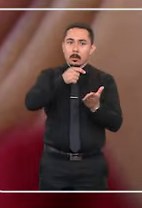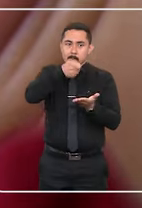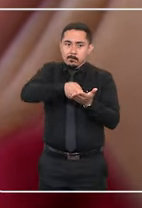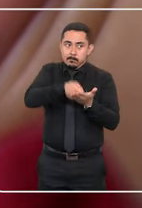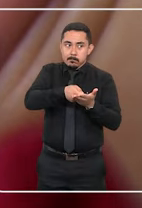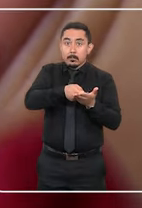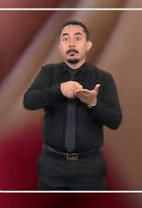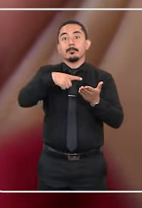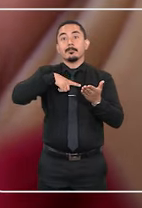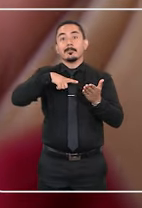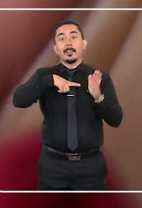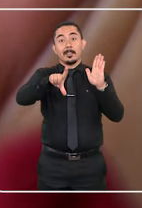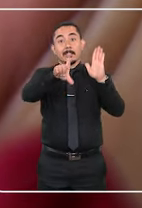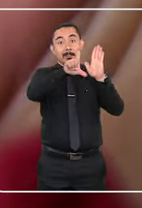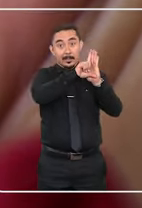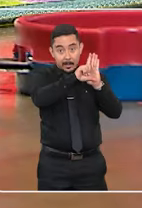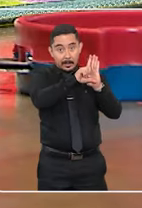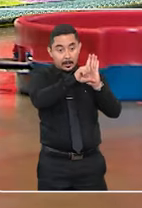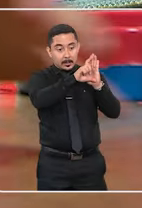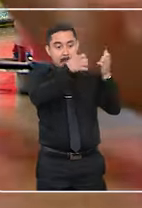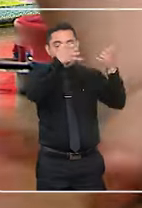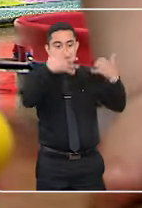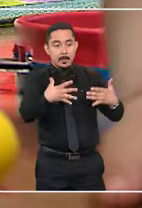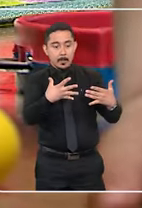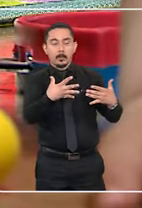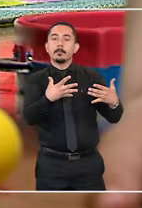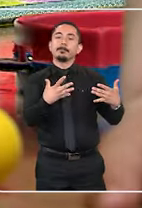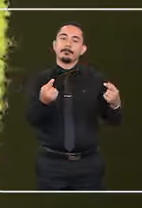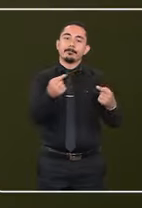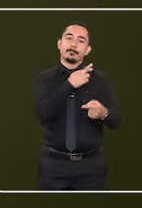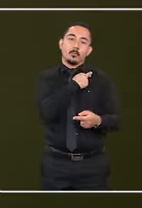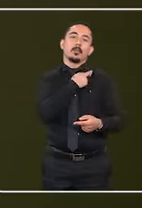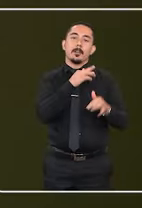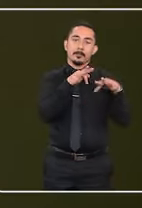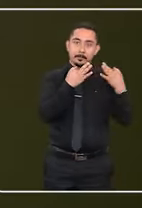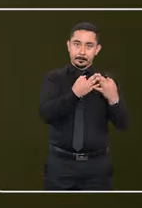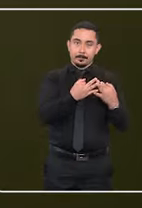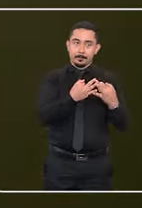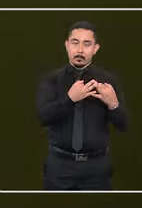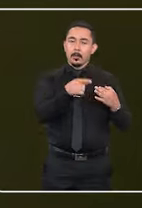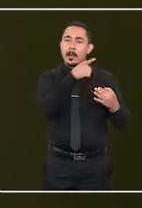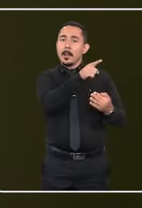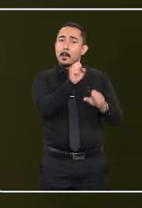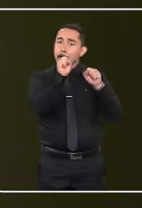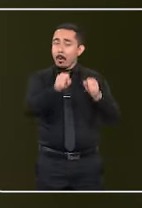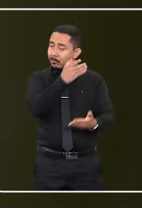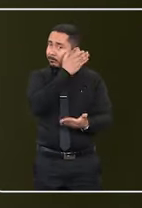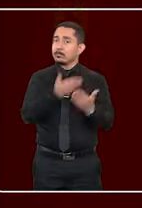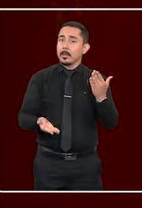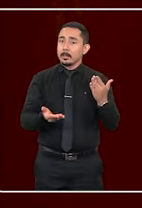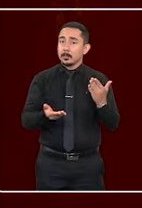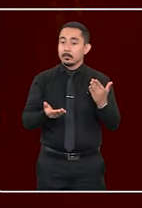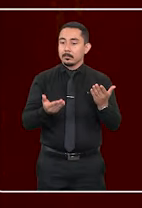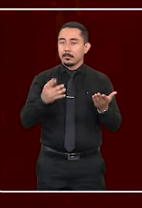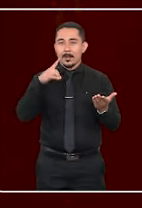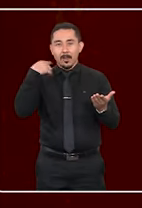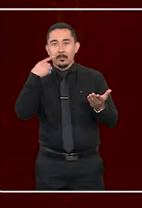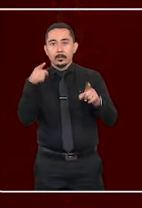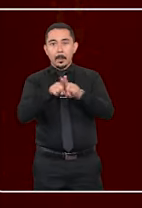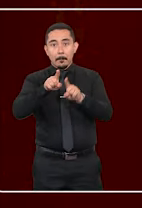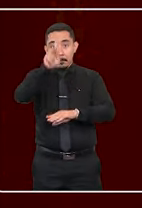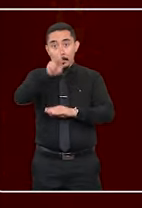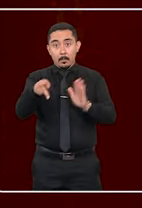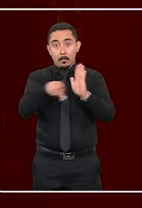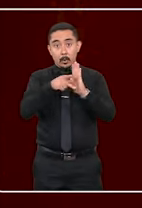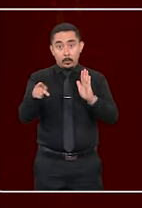lei, têm nome. Poder familiar. Em algumas situações, esse poder pode ser destituído. A advogada e